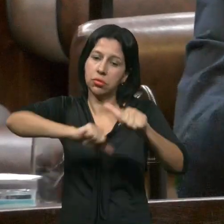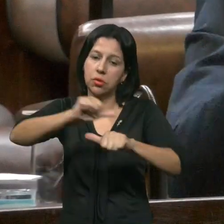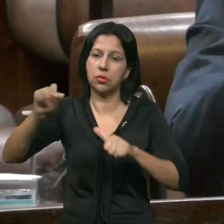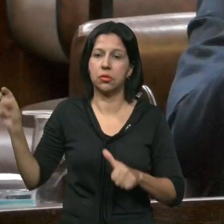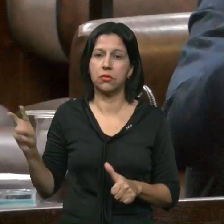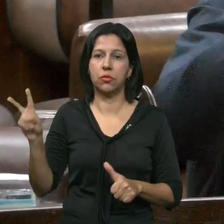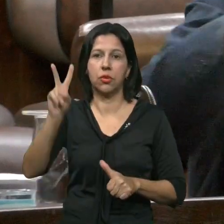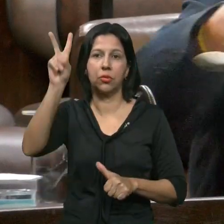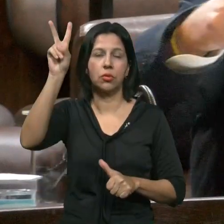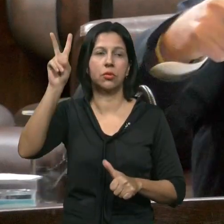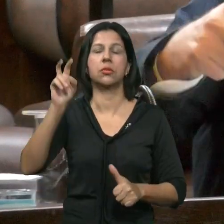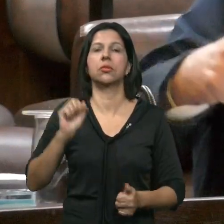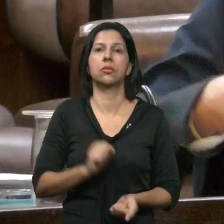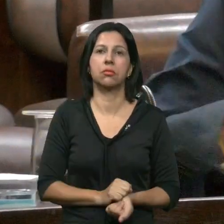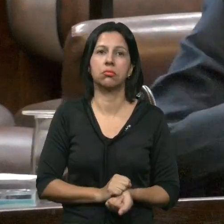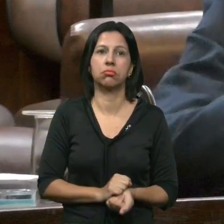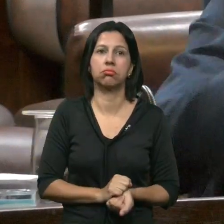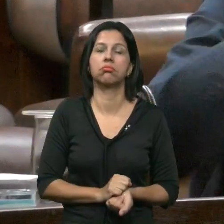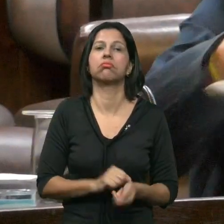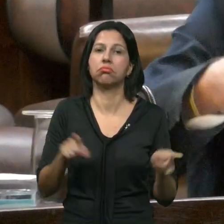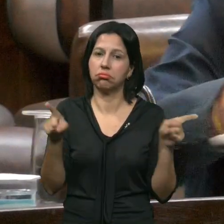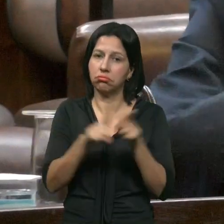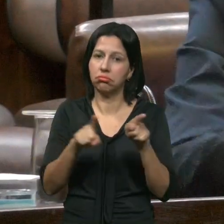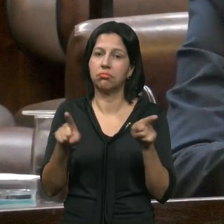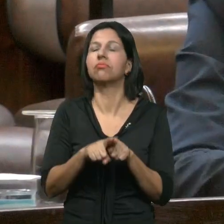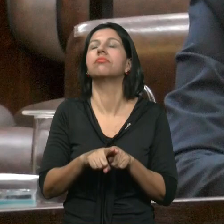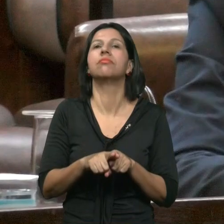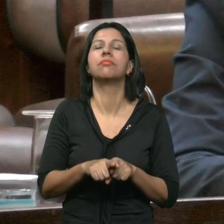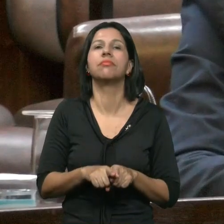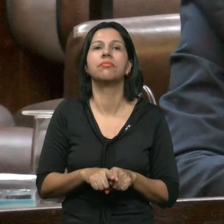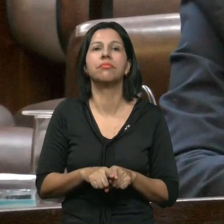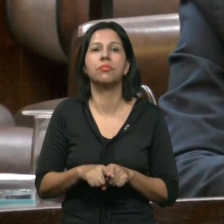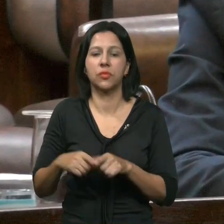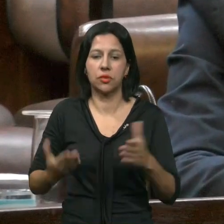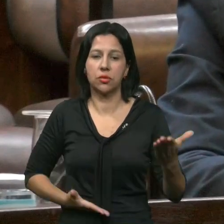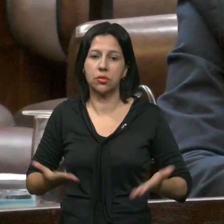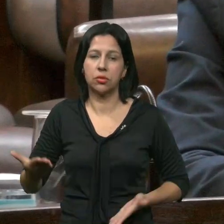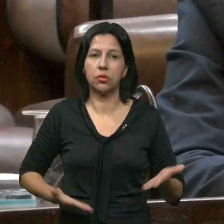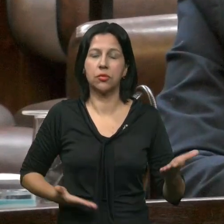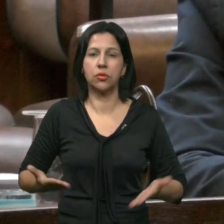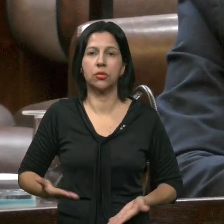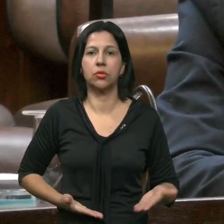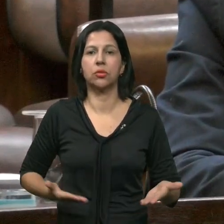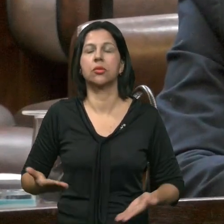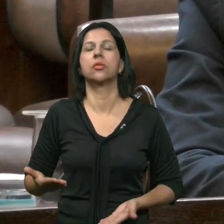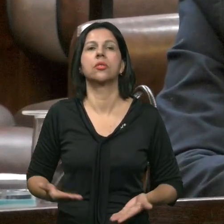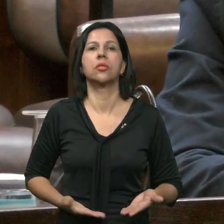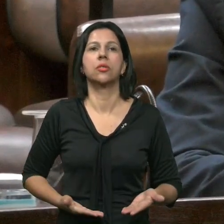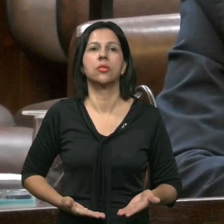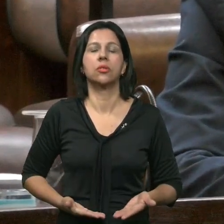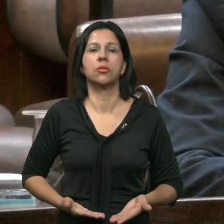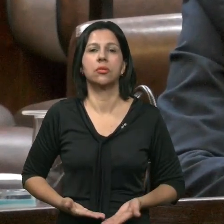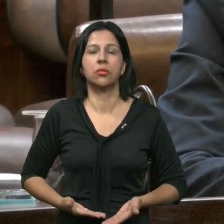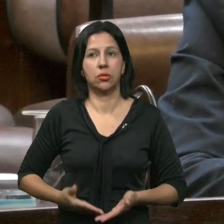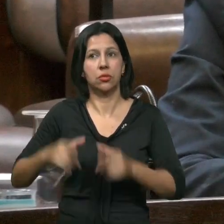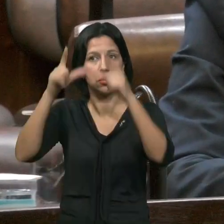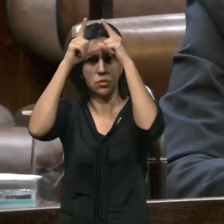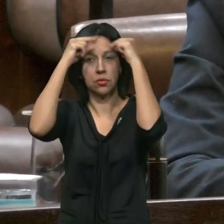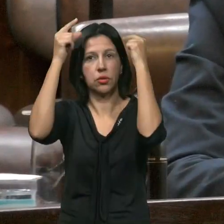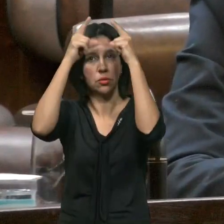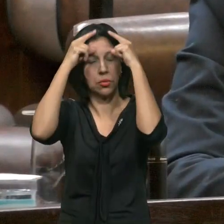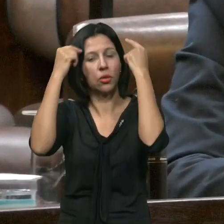Disse isso Para mim Ao lado De vários Servidores Da Da Da Enfermagem